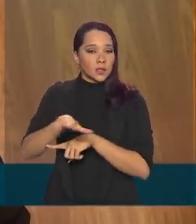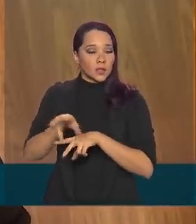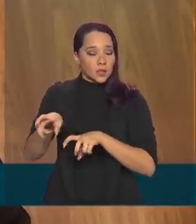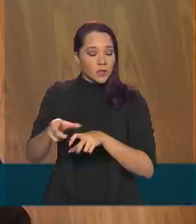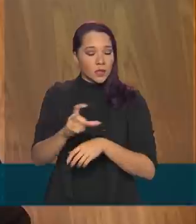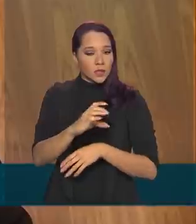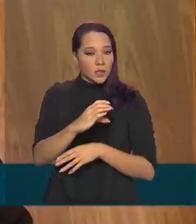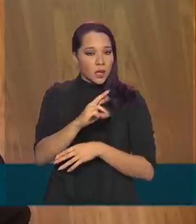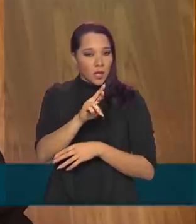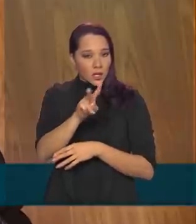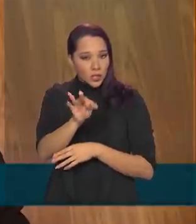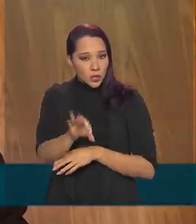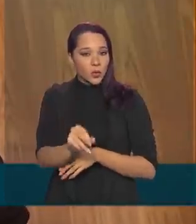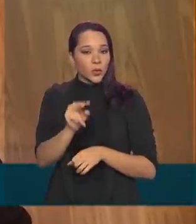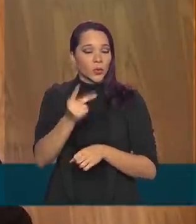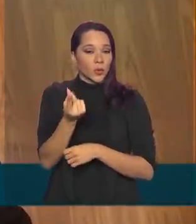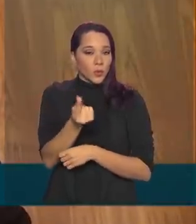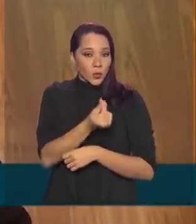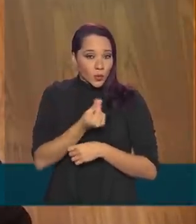suas carteiras abertas,